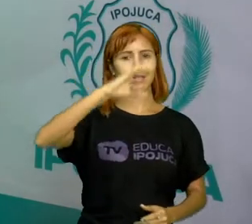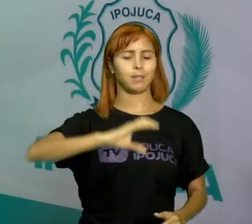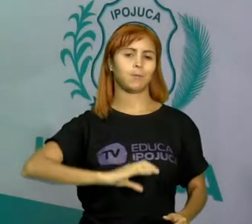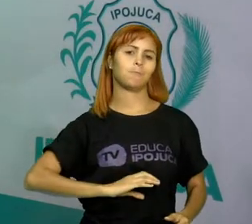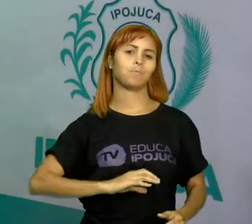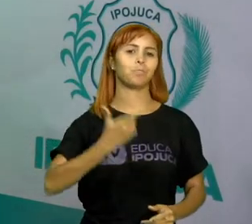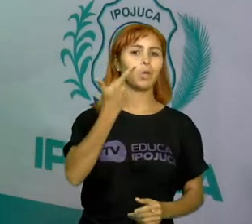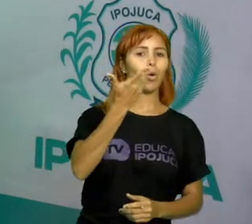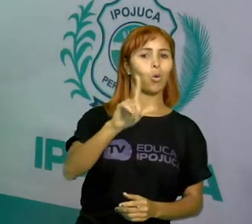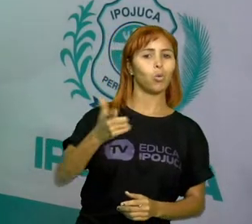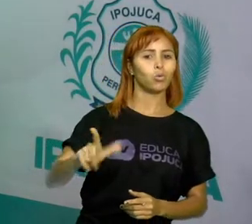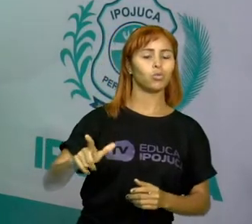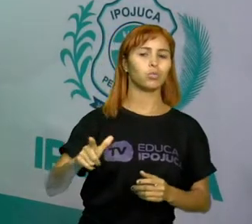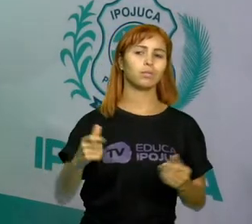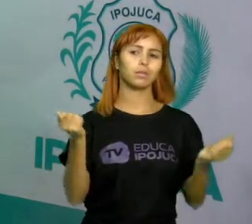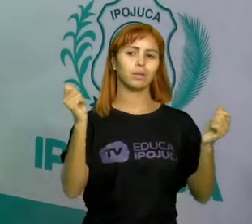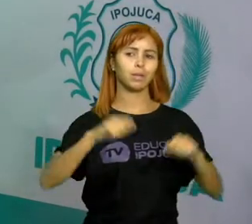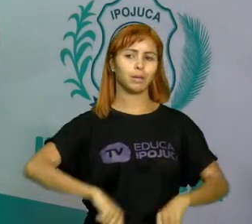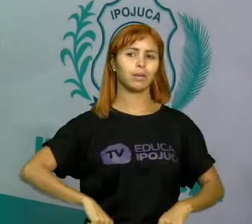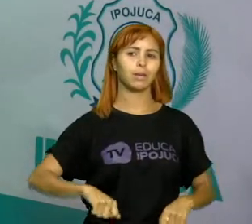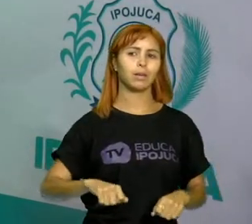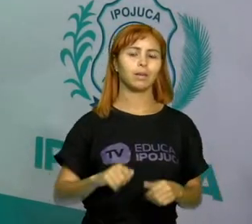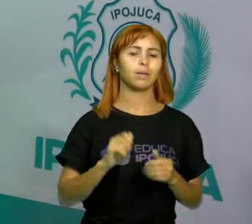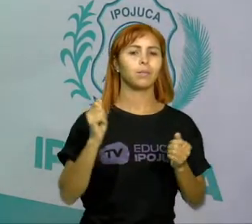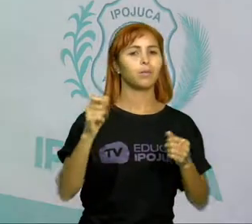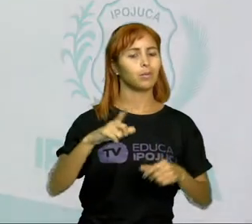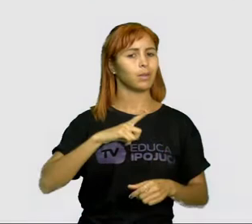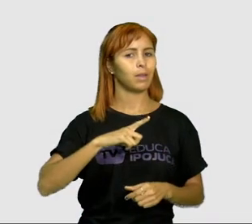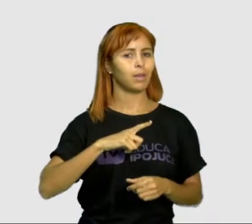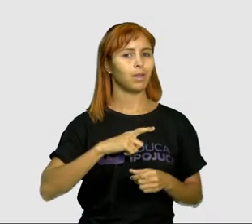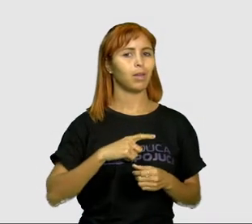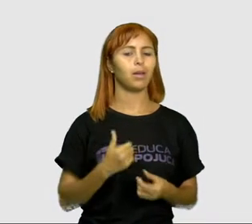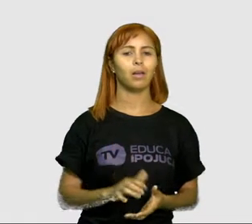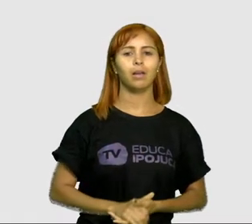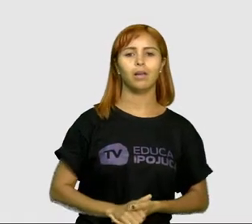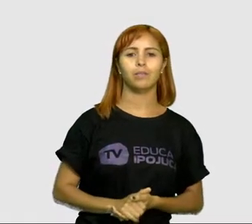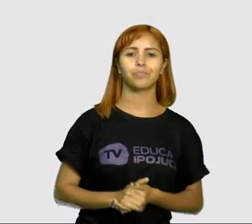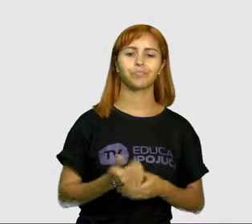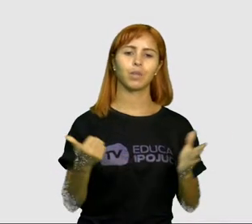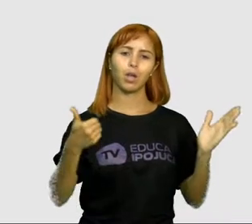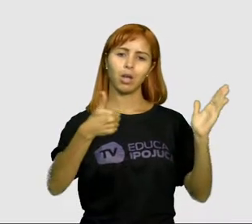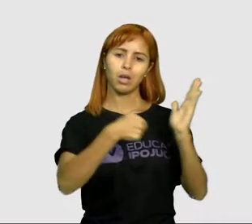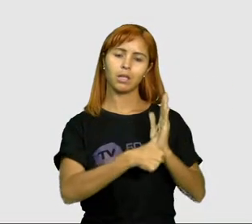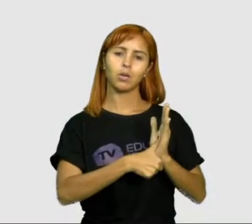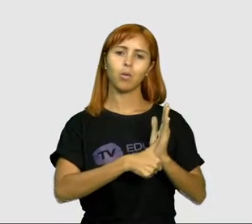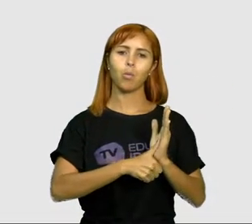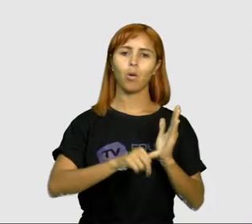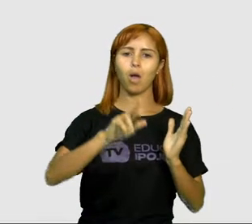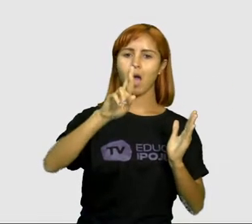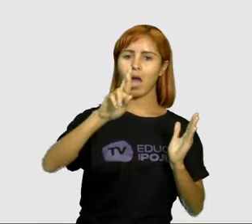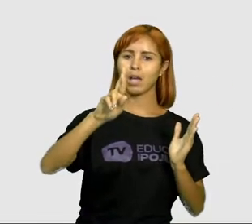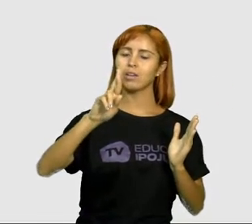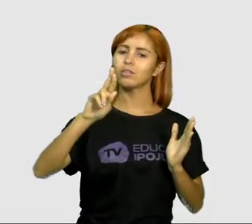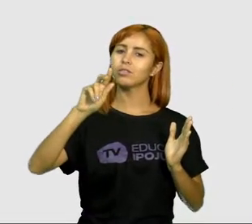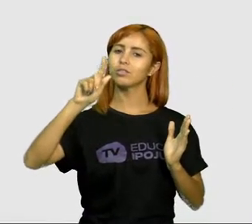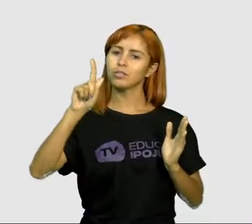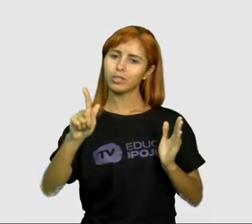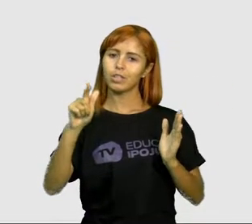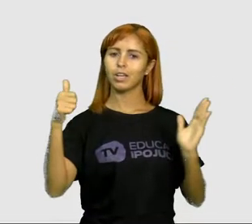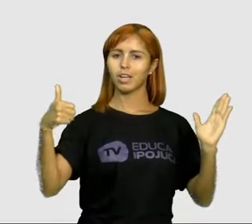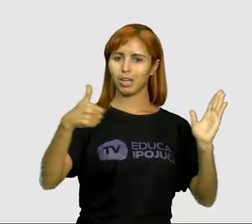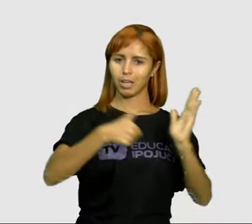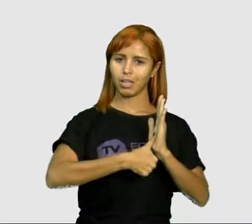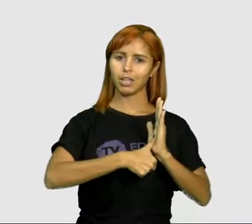Outros documentos que a gente pode também ter é o Registro Geral, que a gente considera como RG, a identidade.